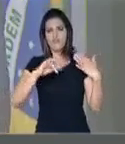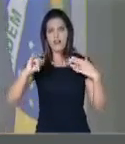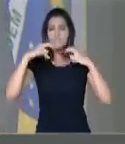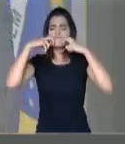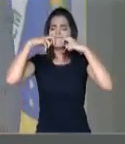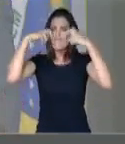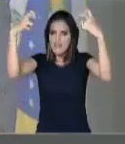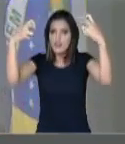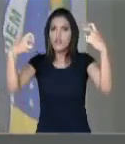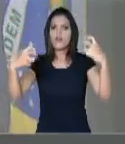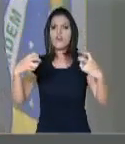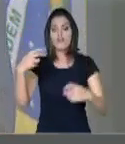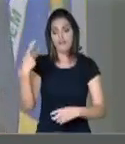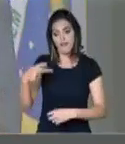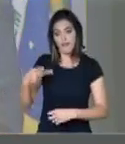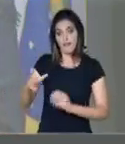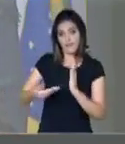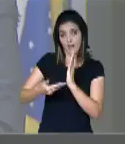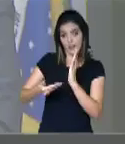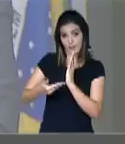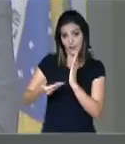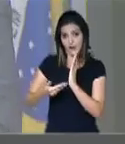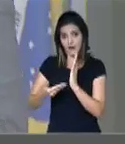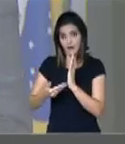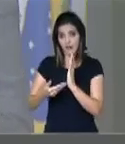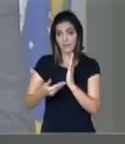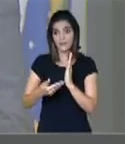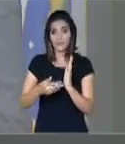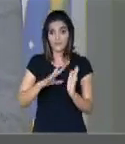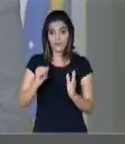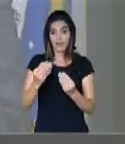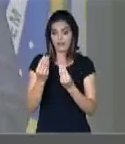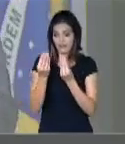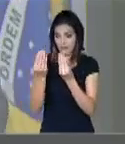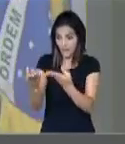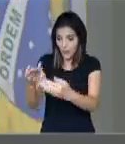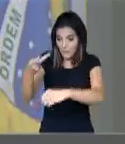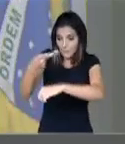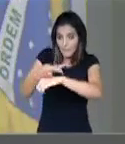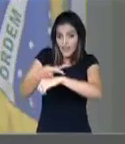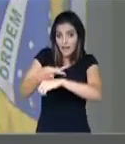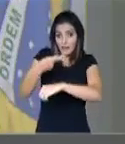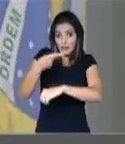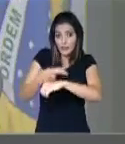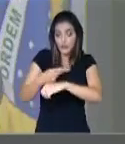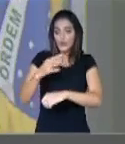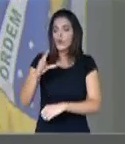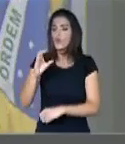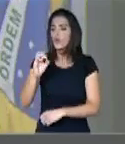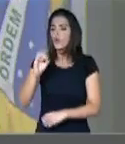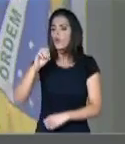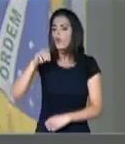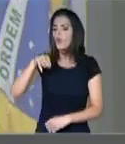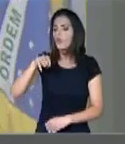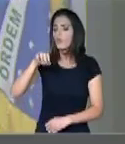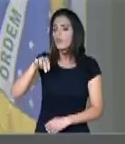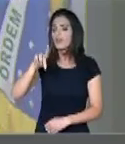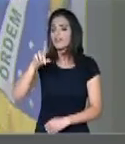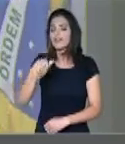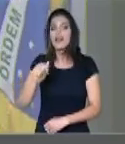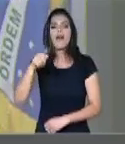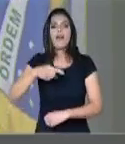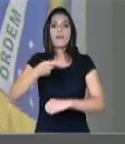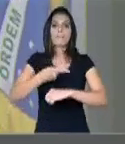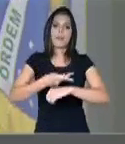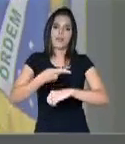vergonha, esta casa, conceder, uma das maiores comendas desta nação, a